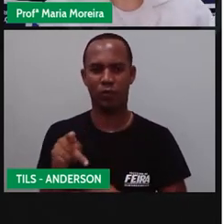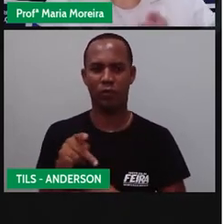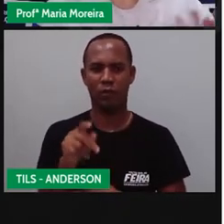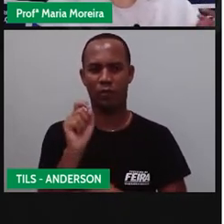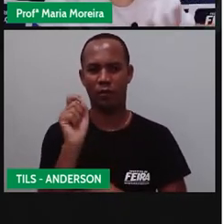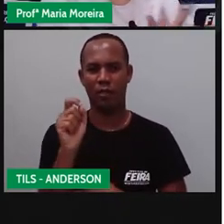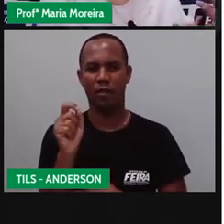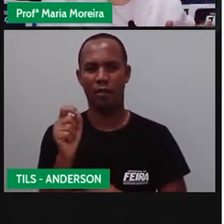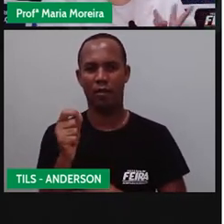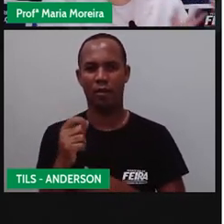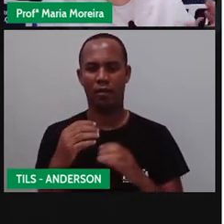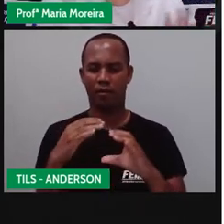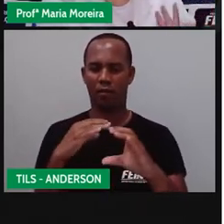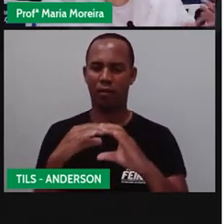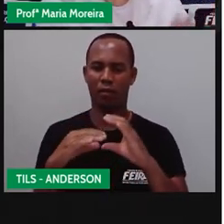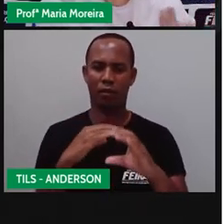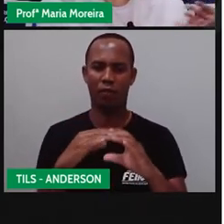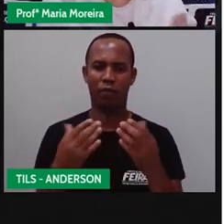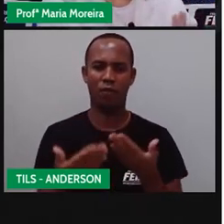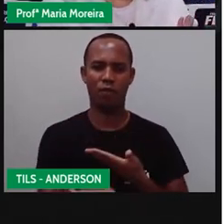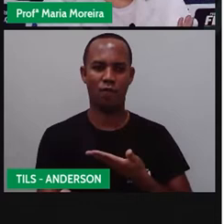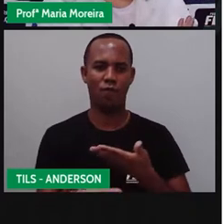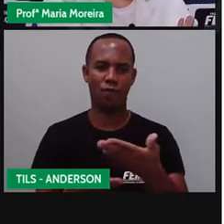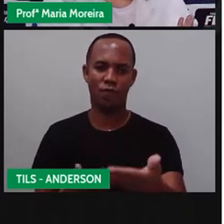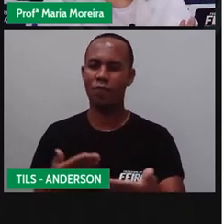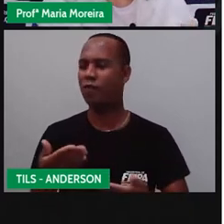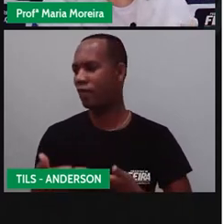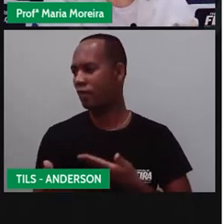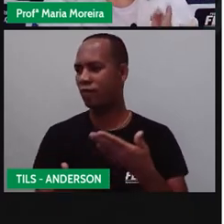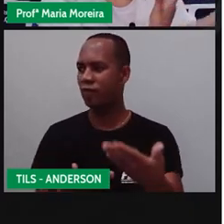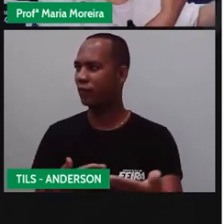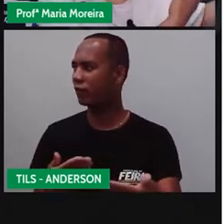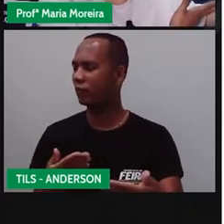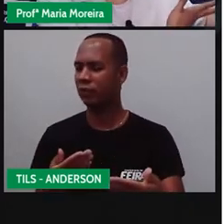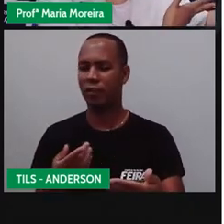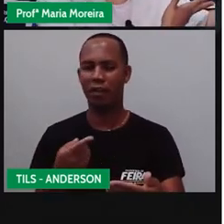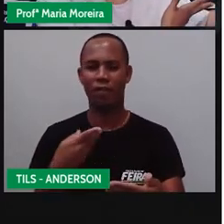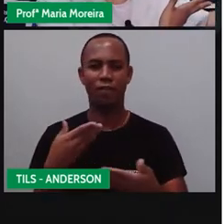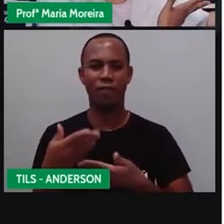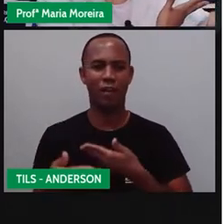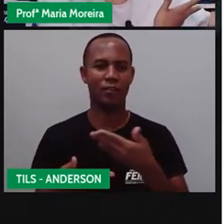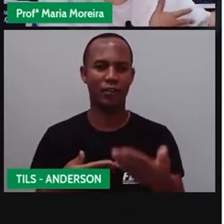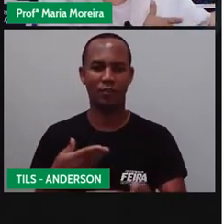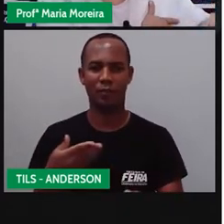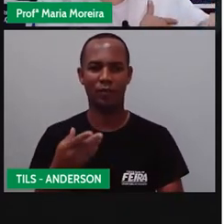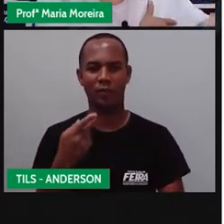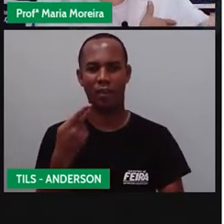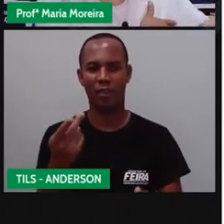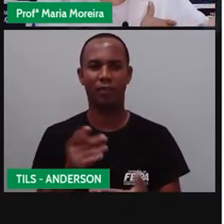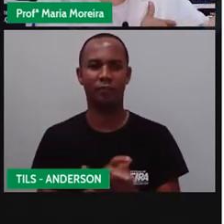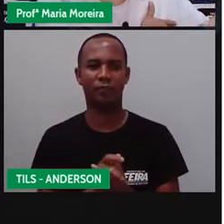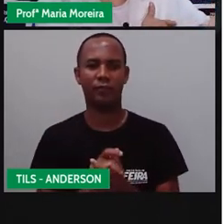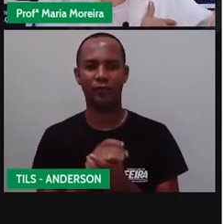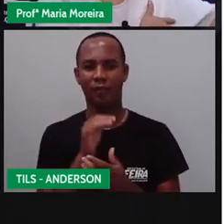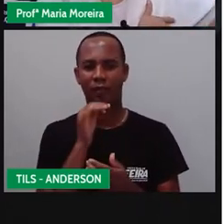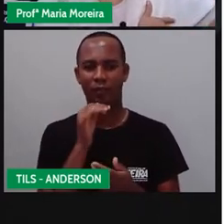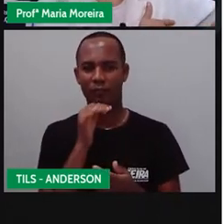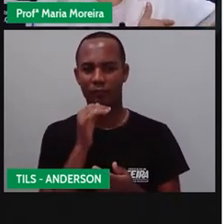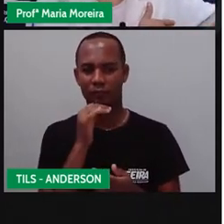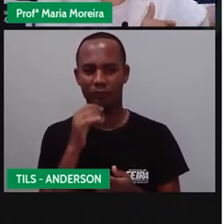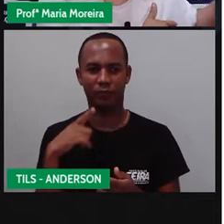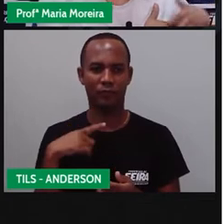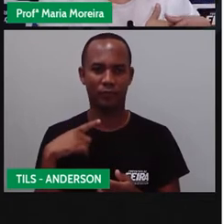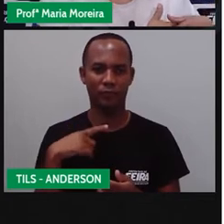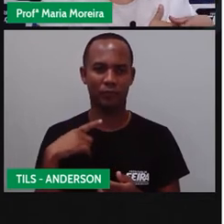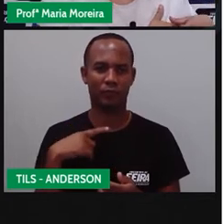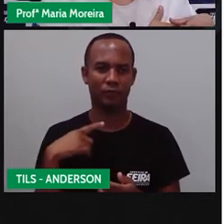Ela, ó, interage, a gente conversa, não é isso, Anderson? Então, o Anderson está, na verdade, de distância considerável de mim, mas ele tem um